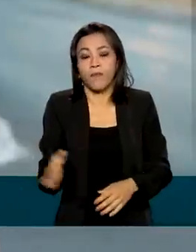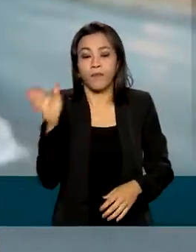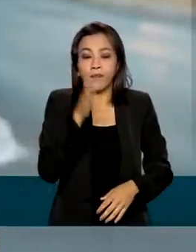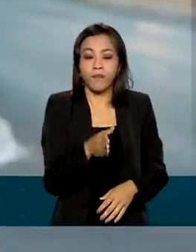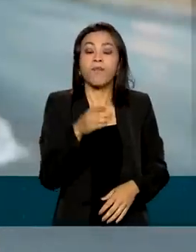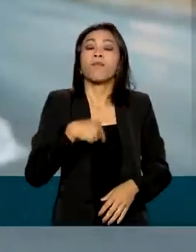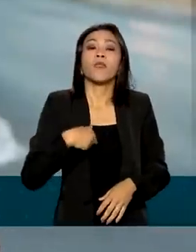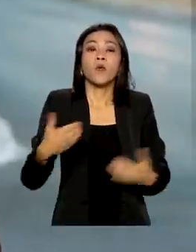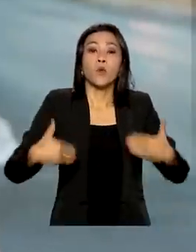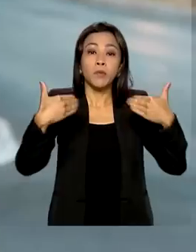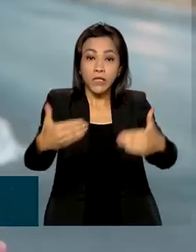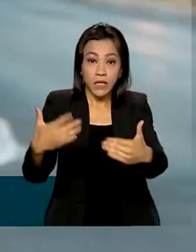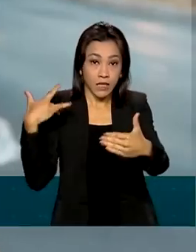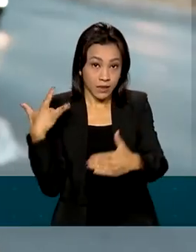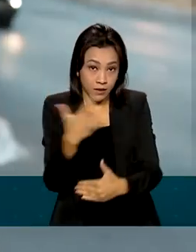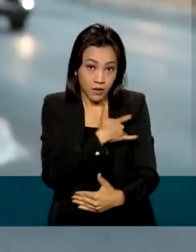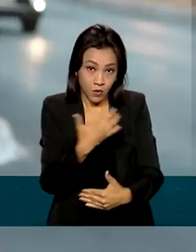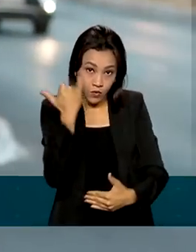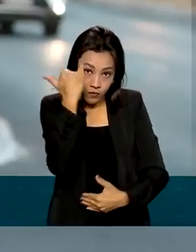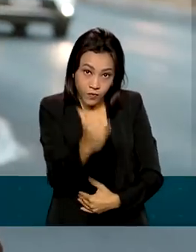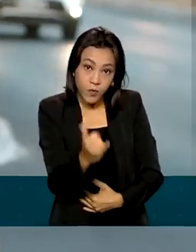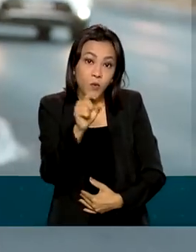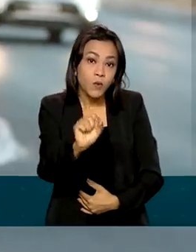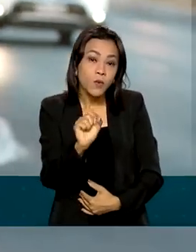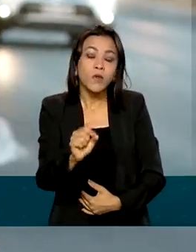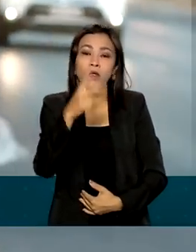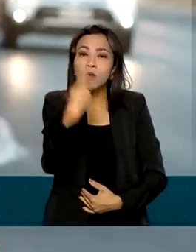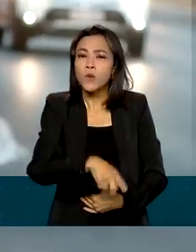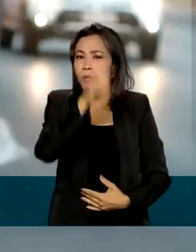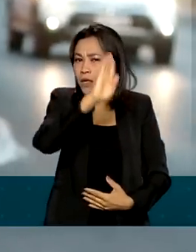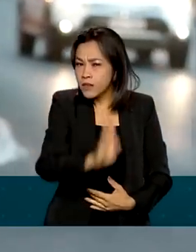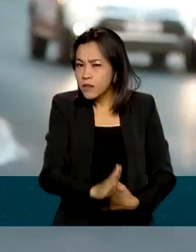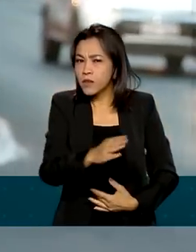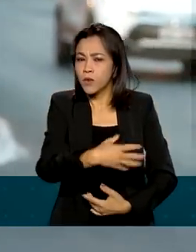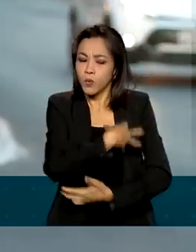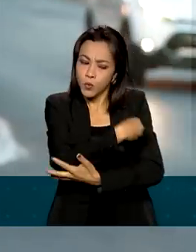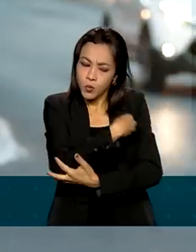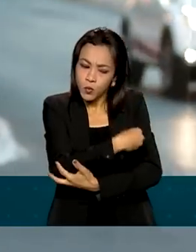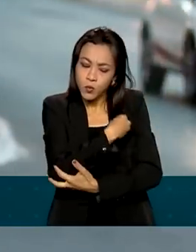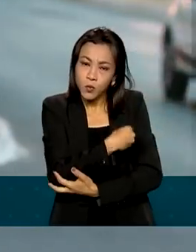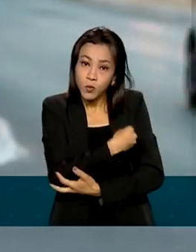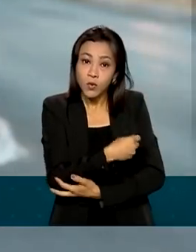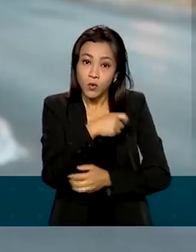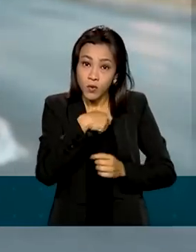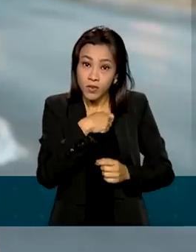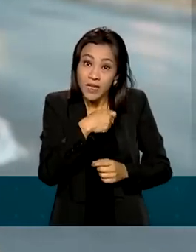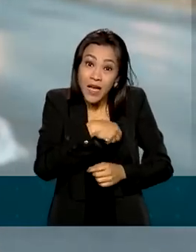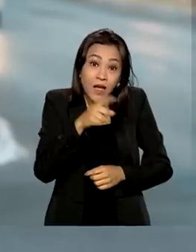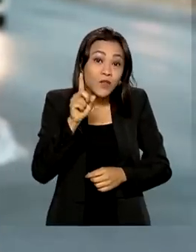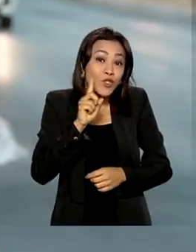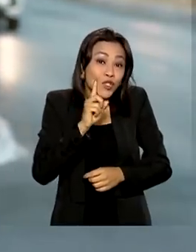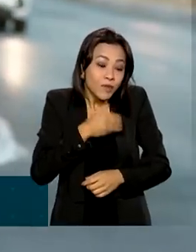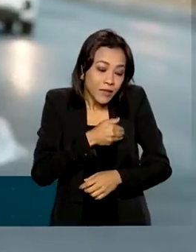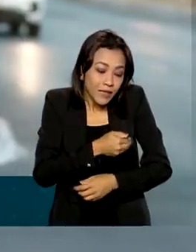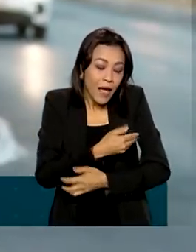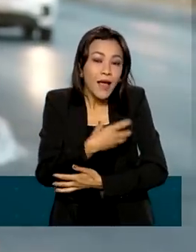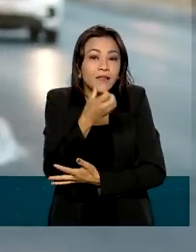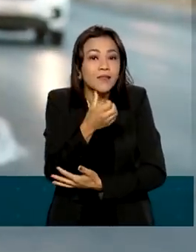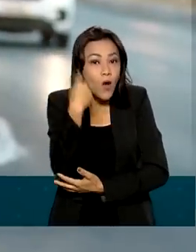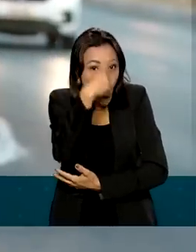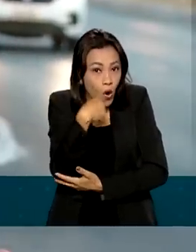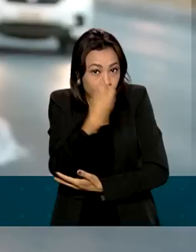com o Ministério da Saúde, no Brasil a prevalência de aleitamento materno na primeira hora de vida é de 62%.